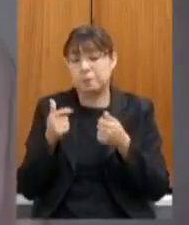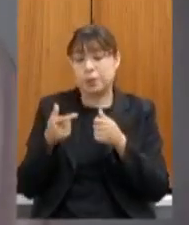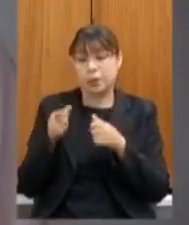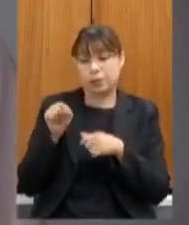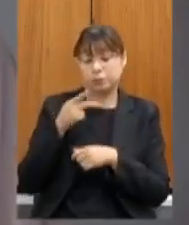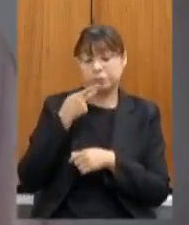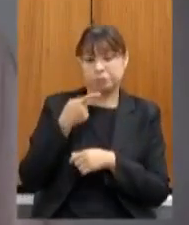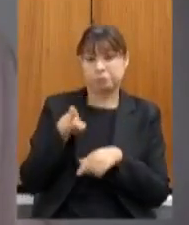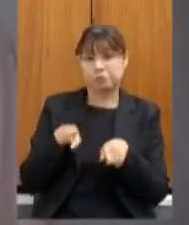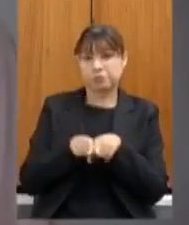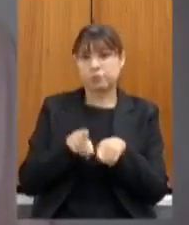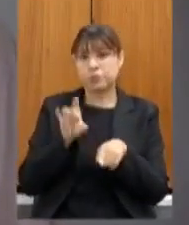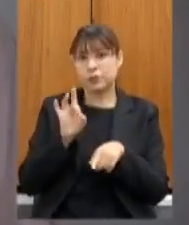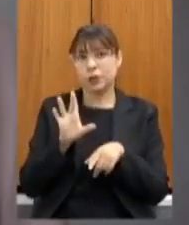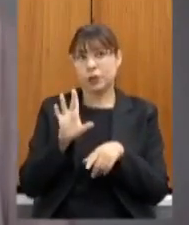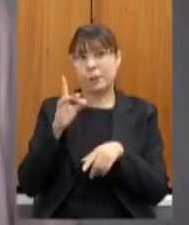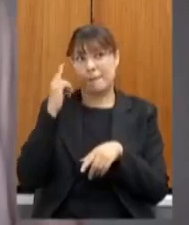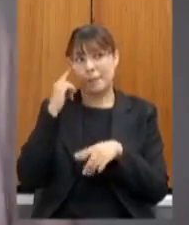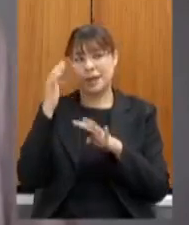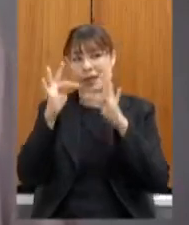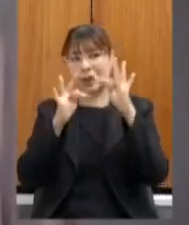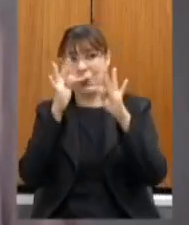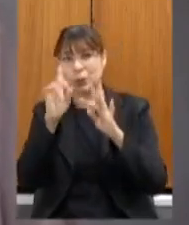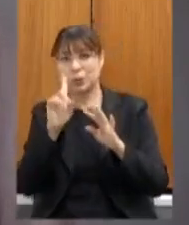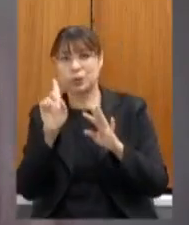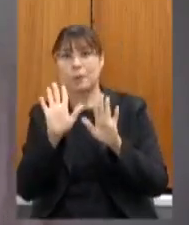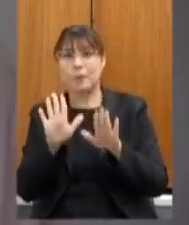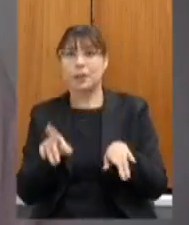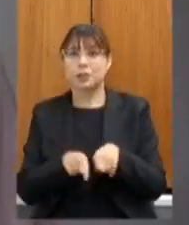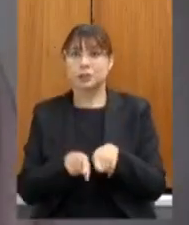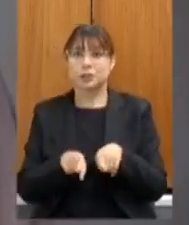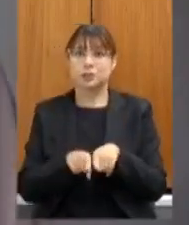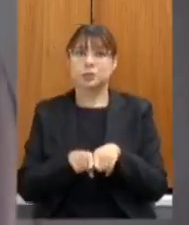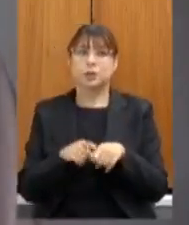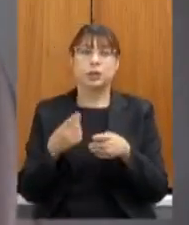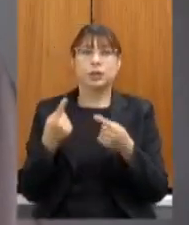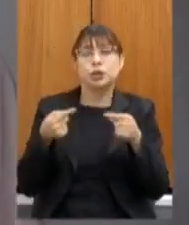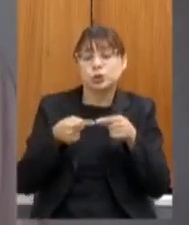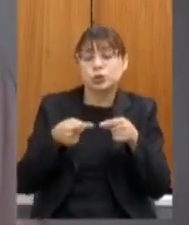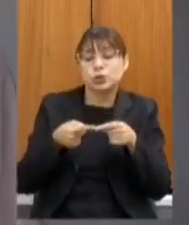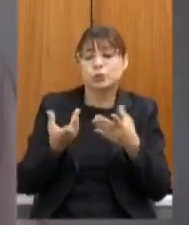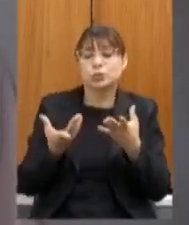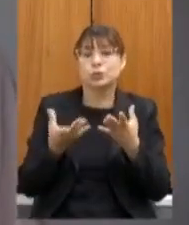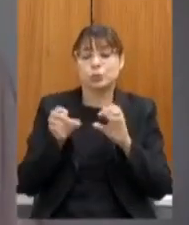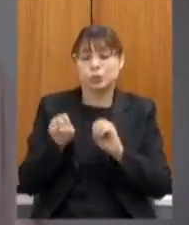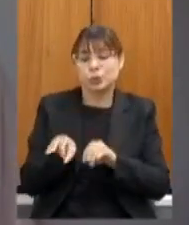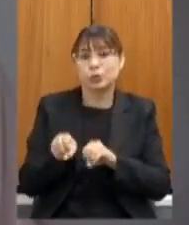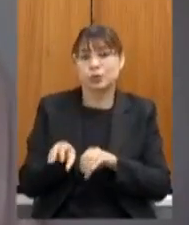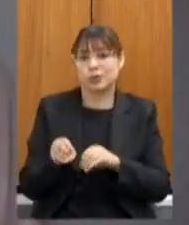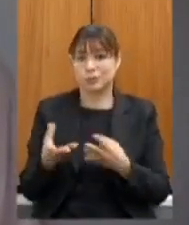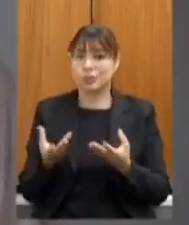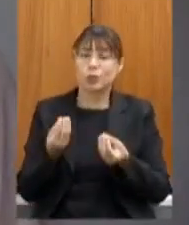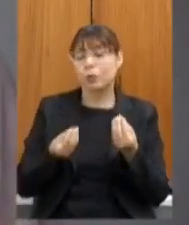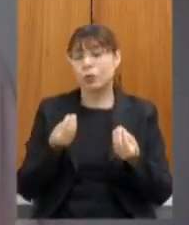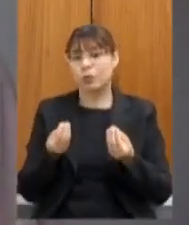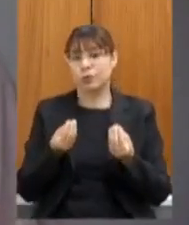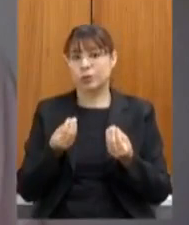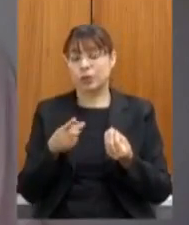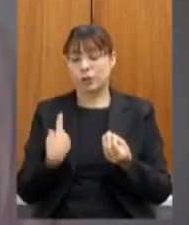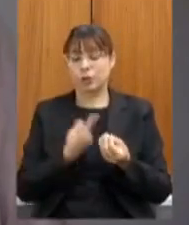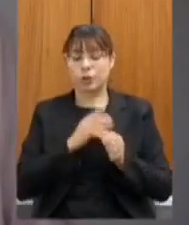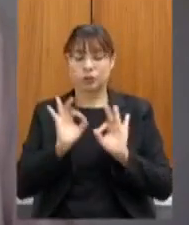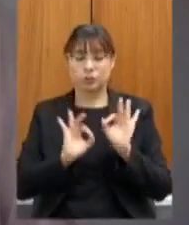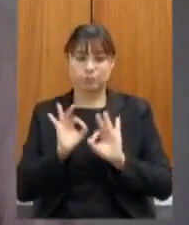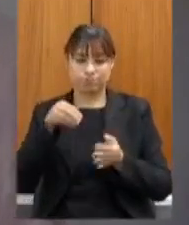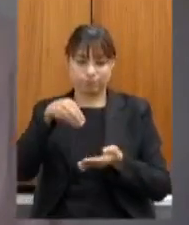também não apenas da parte tecnológica também de modelo educacional e é um ponto que nós temos nos organizado na